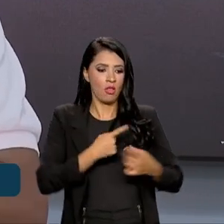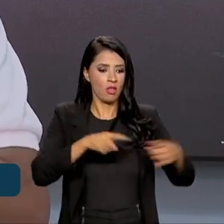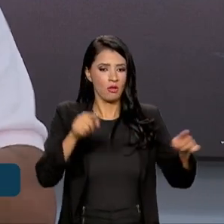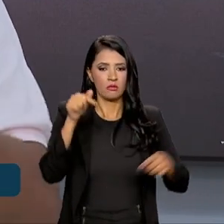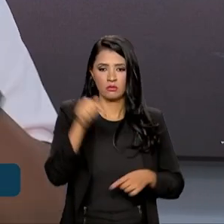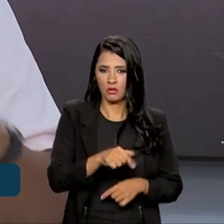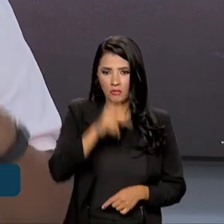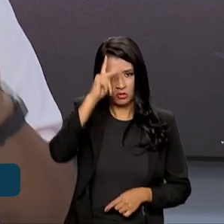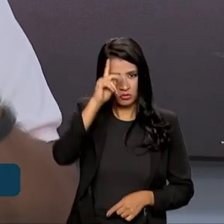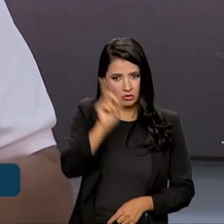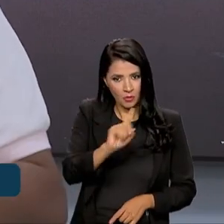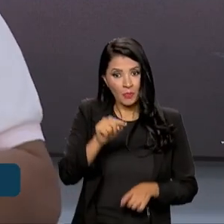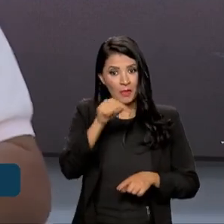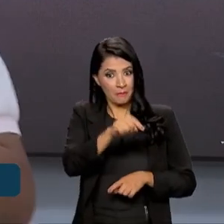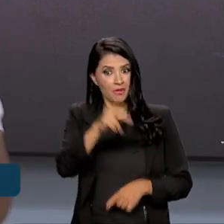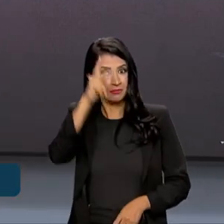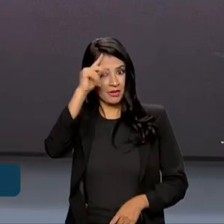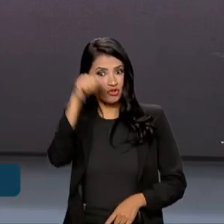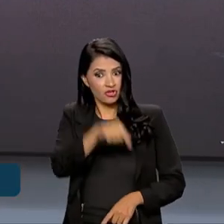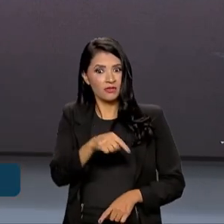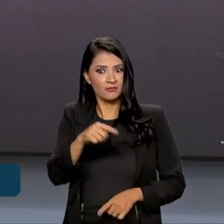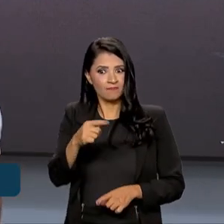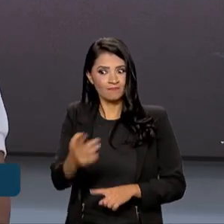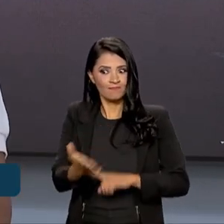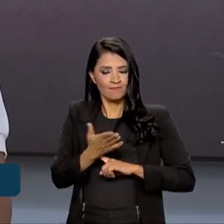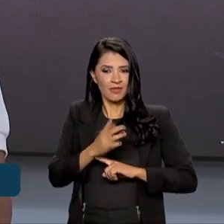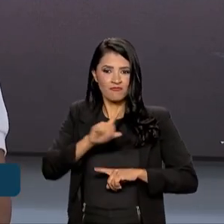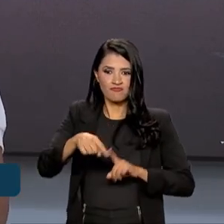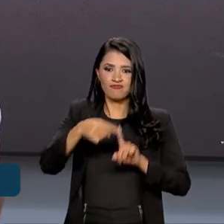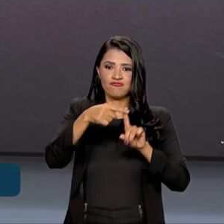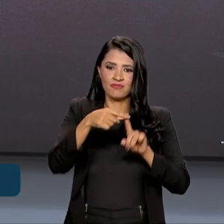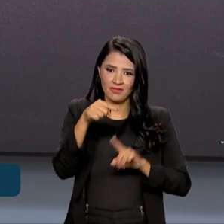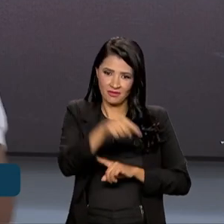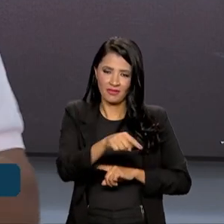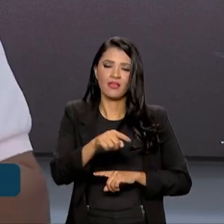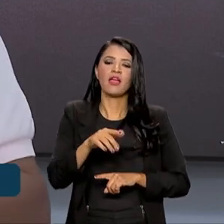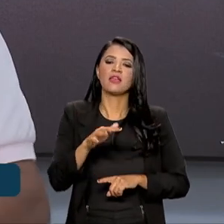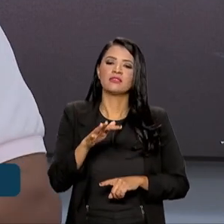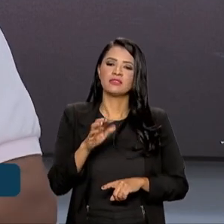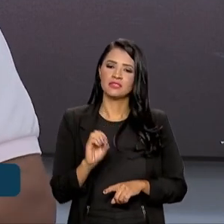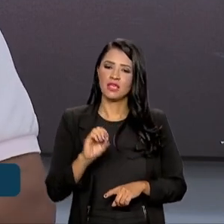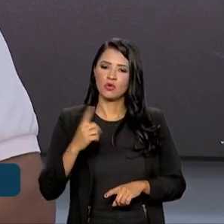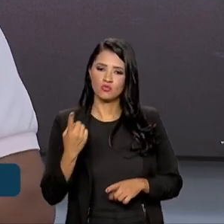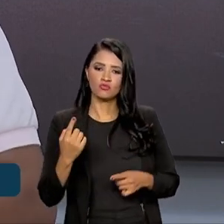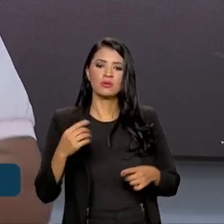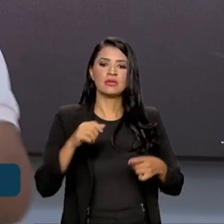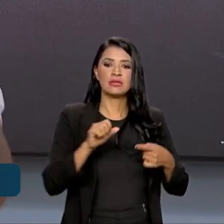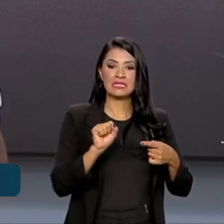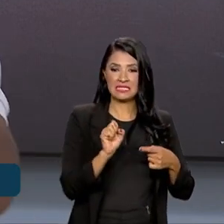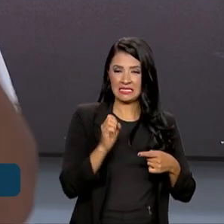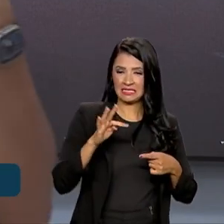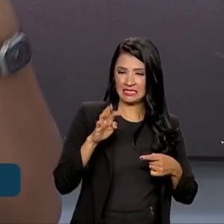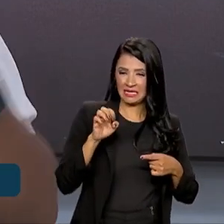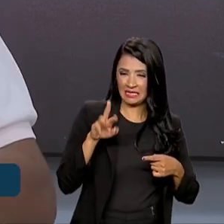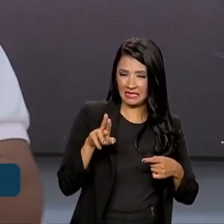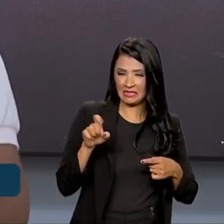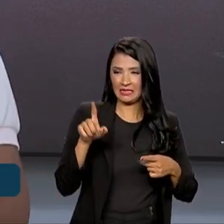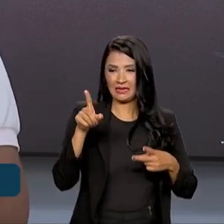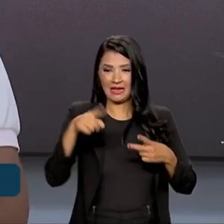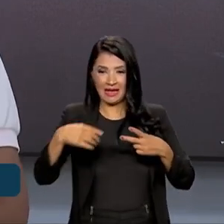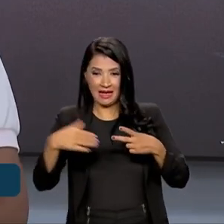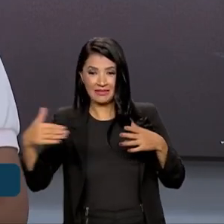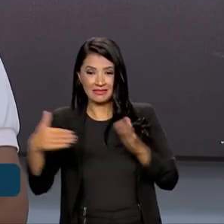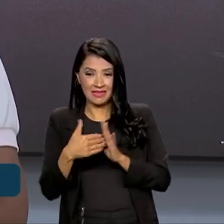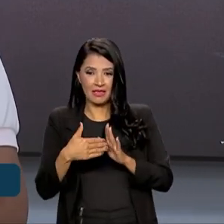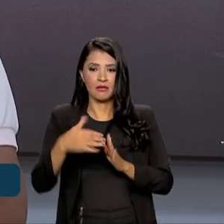beneficiado com essa fibra ótica que é da Infovia 01, que vai de Santarém até Manaus, e que atende as cidades